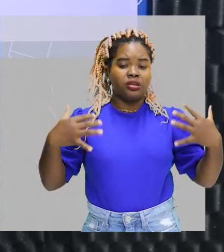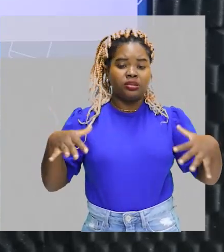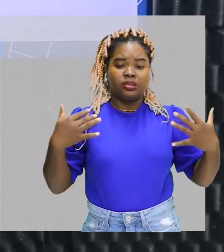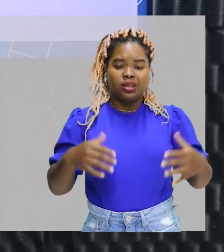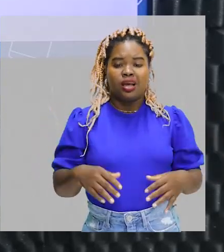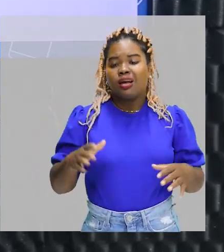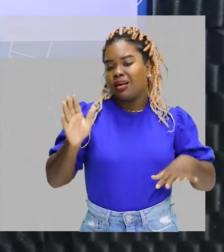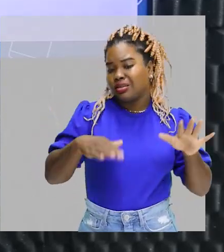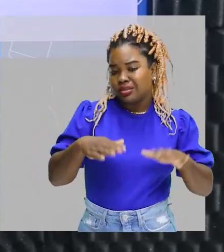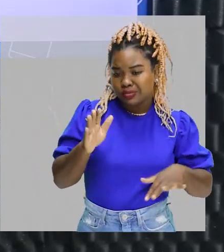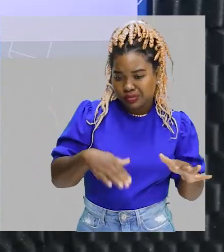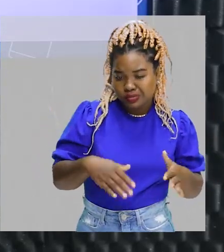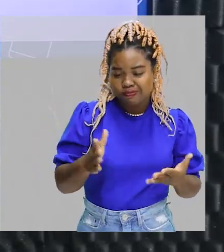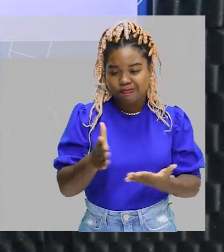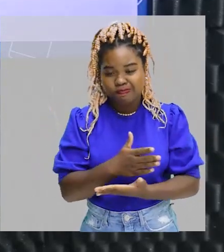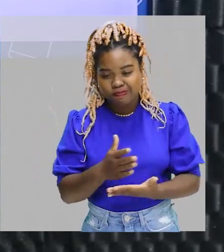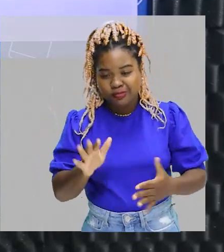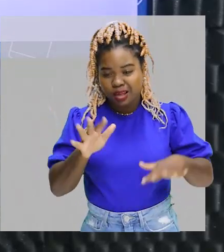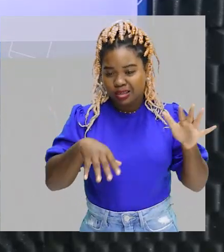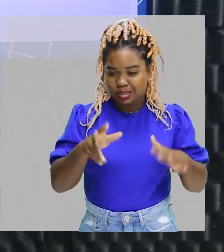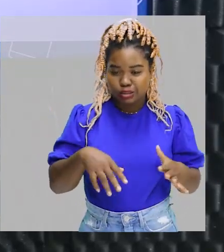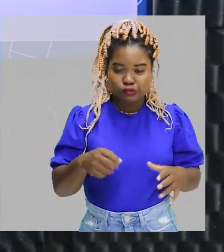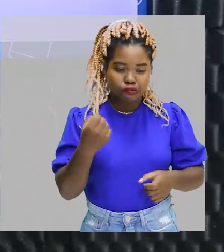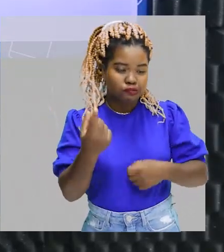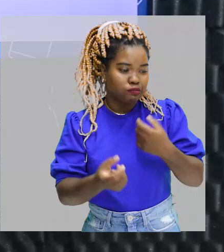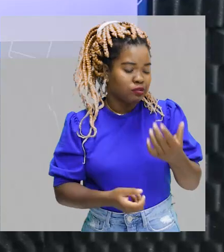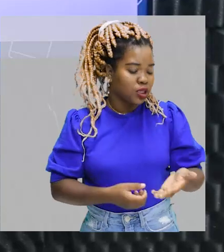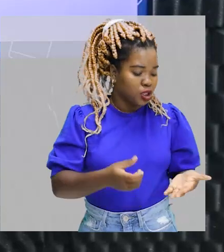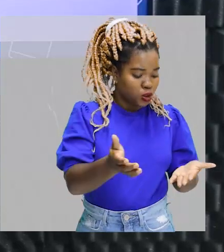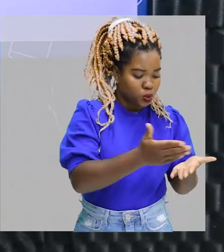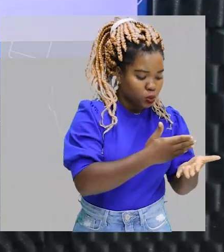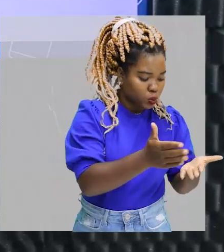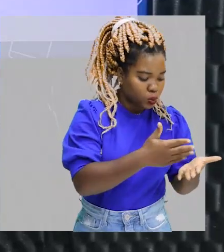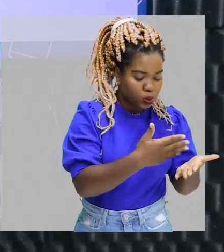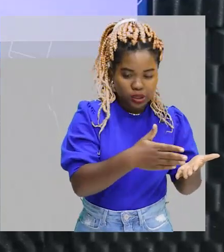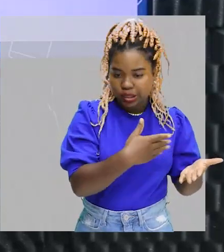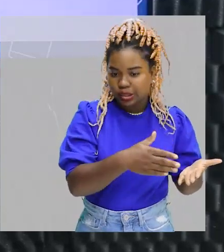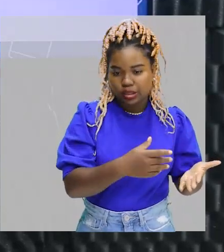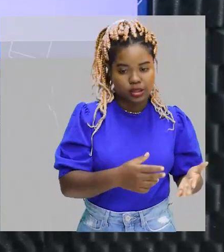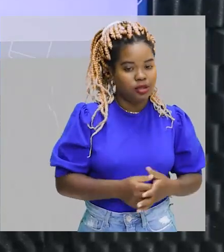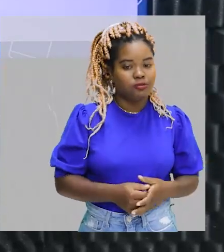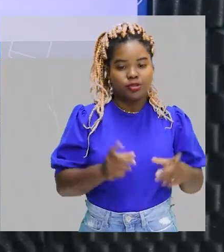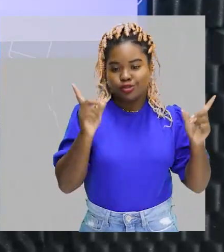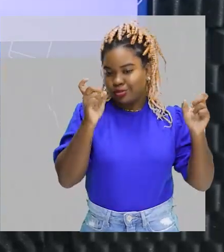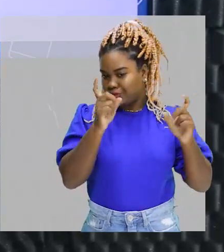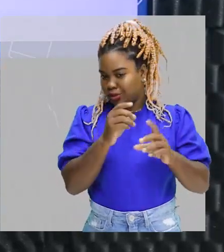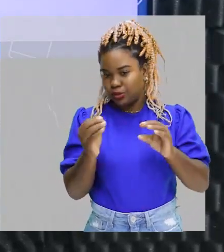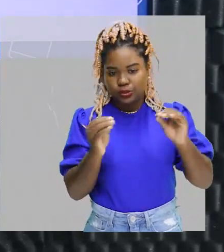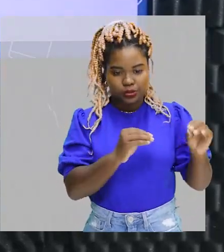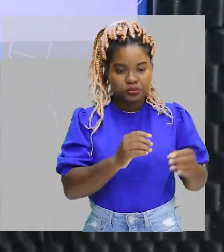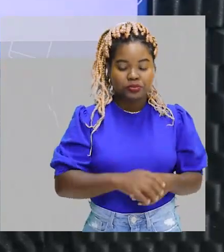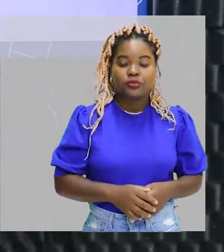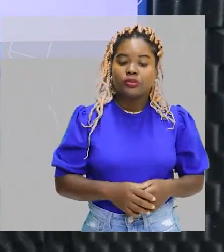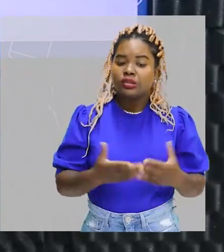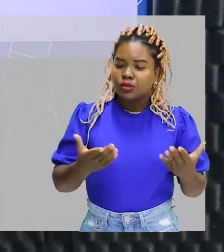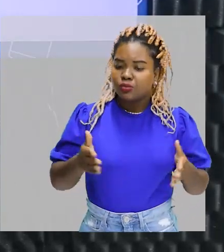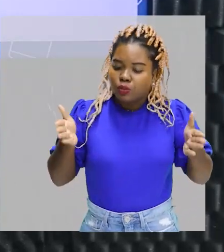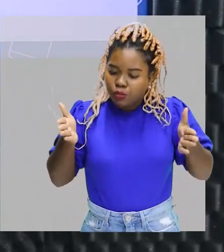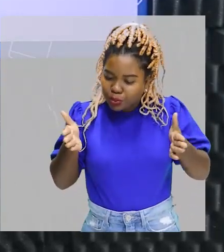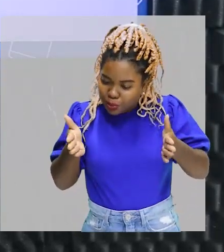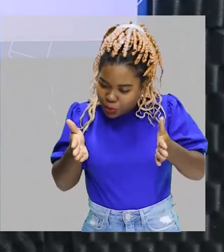caderno. Então, a gente pode simplificar. E falando em simplificação, olha só.